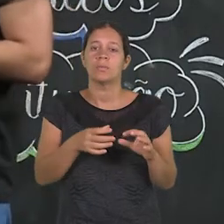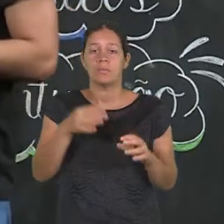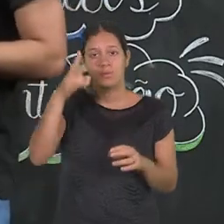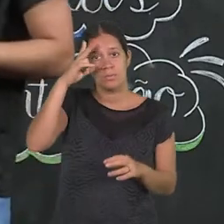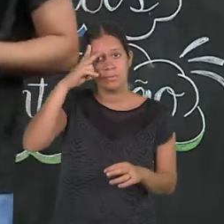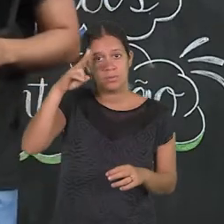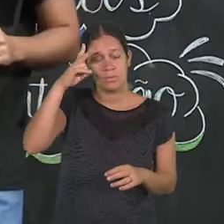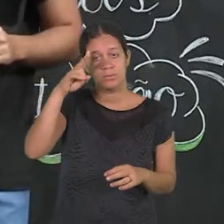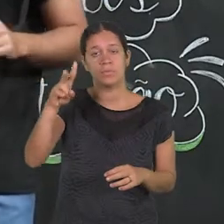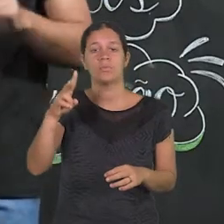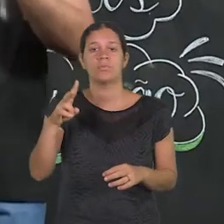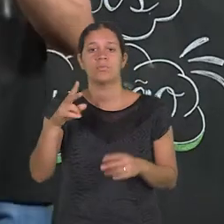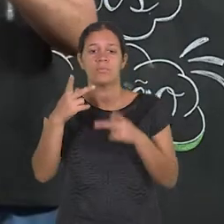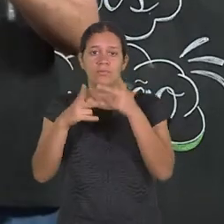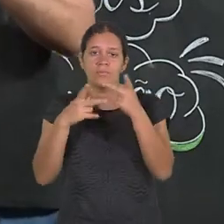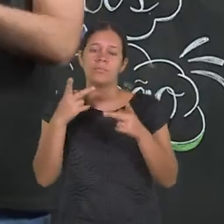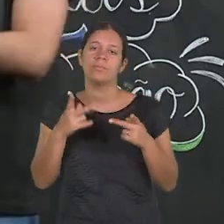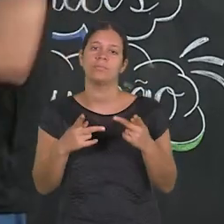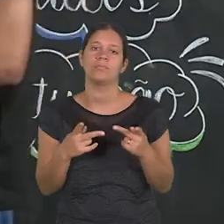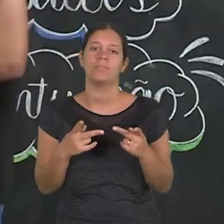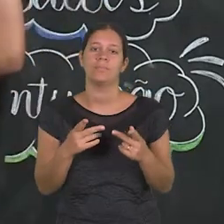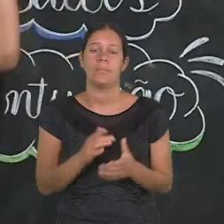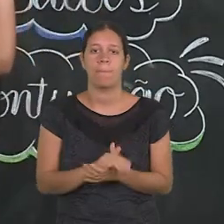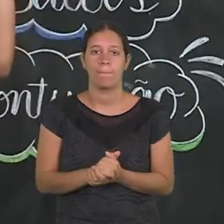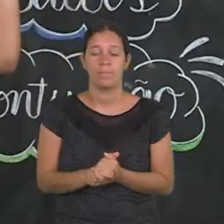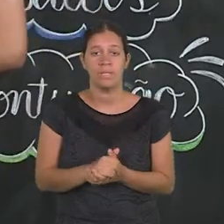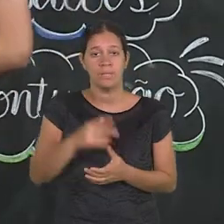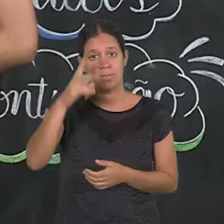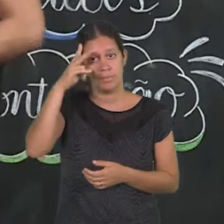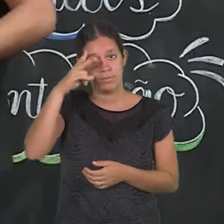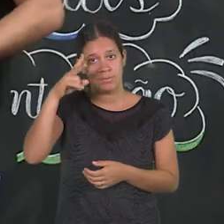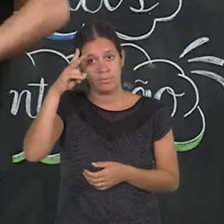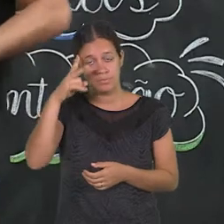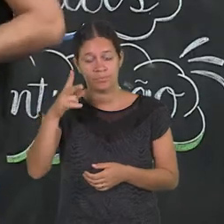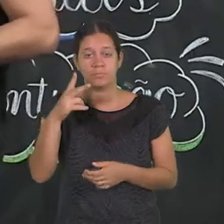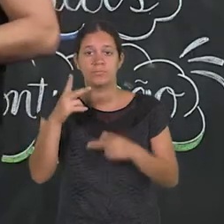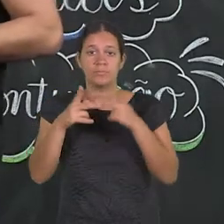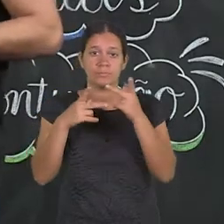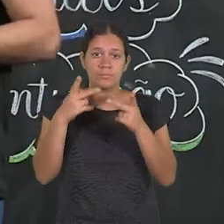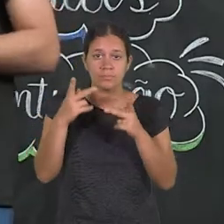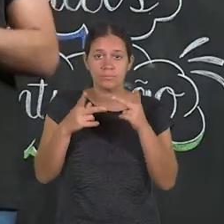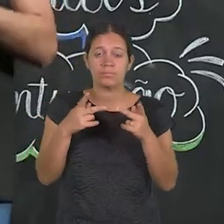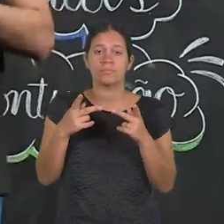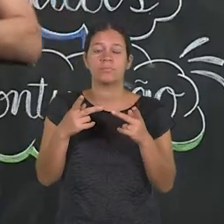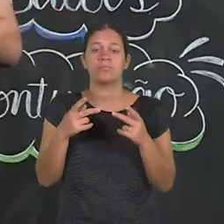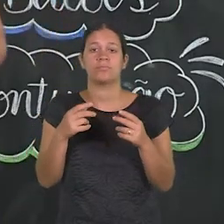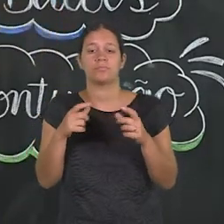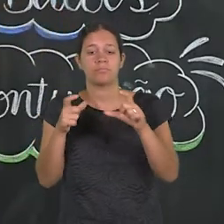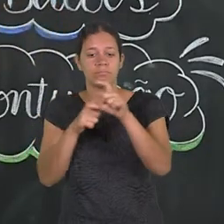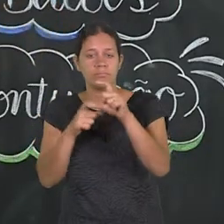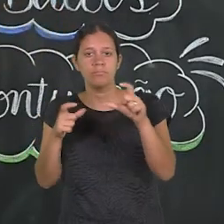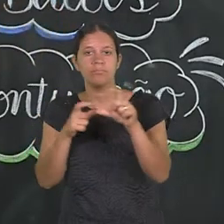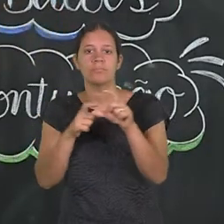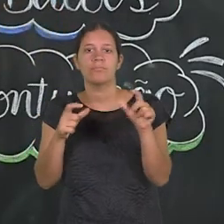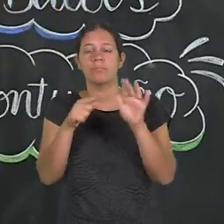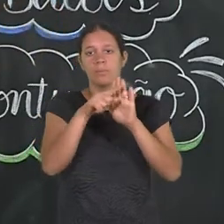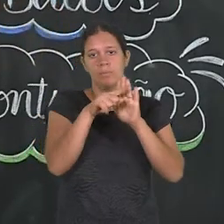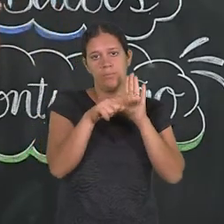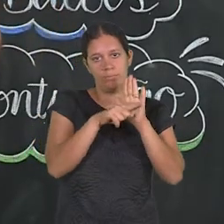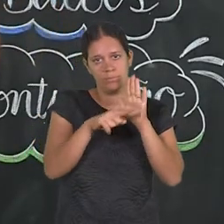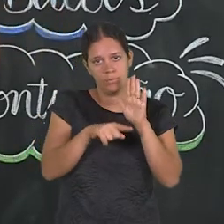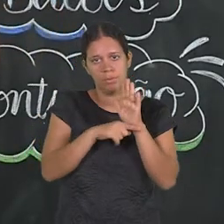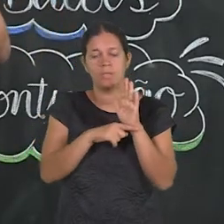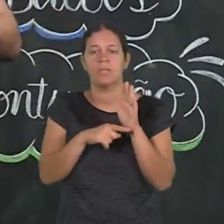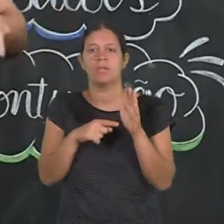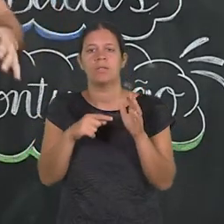E, acima de tudo, a história em quadrinhos que é isso, que é contar uma história. Essas histórias, elas são contadas por meio de quadros e de planos.